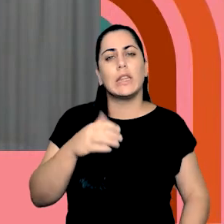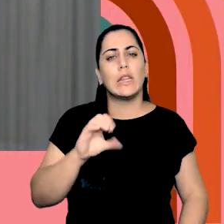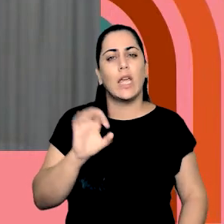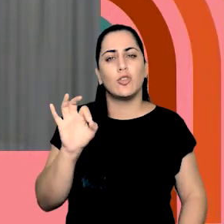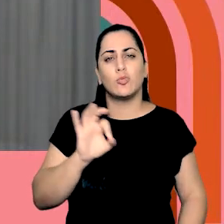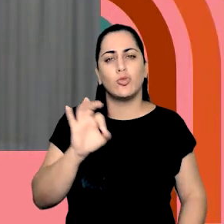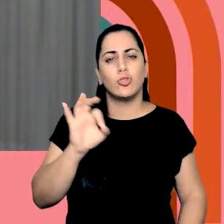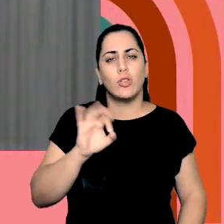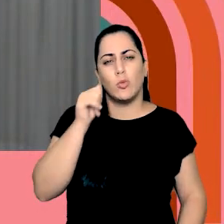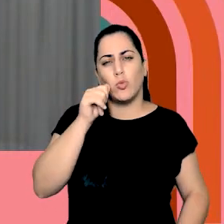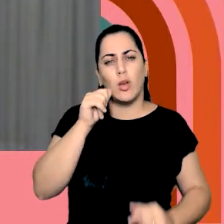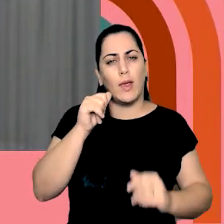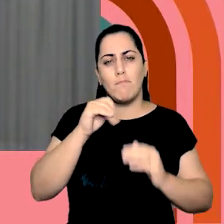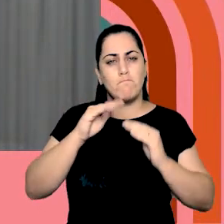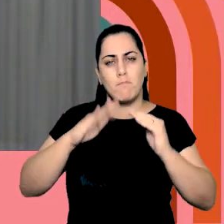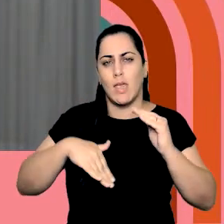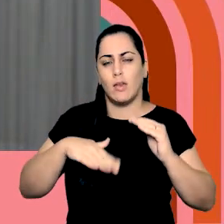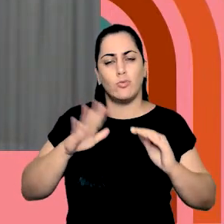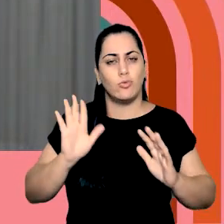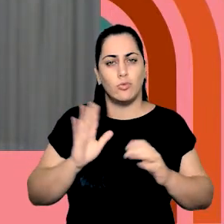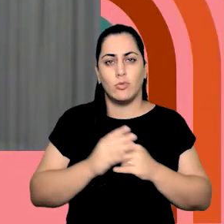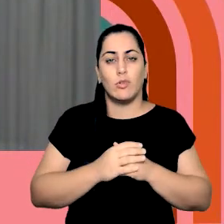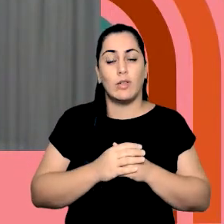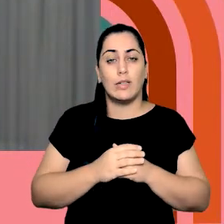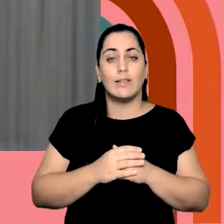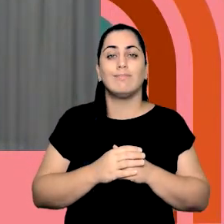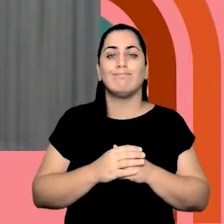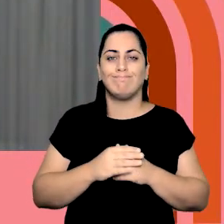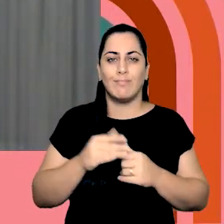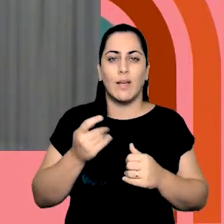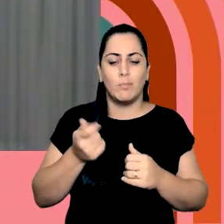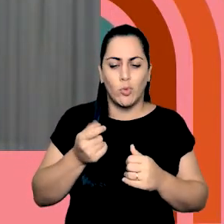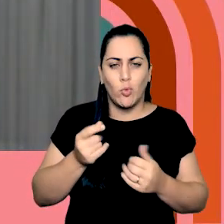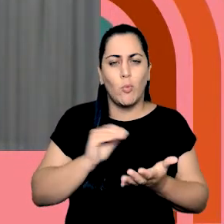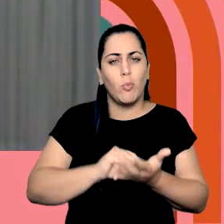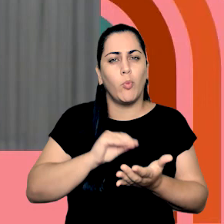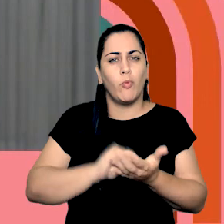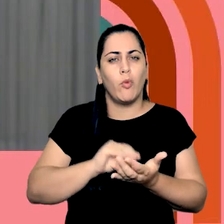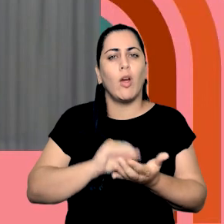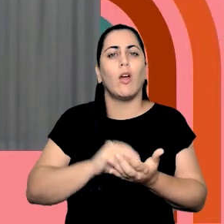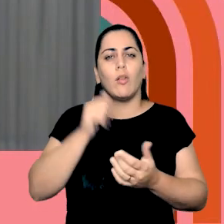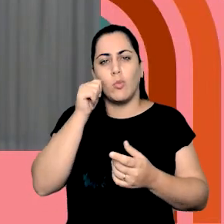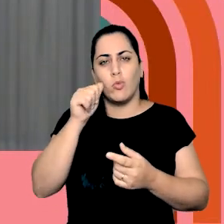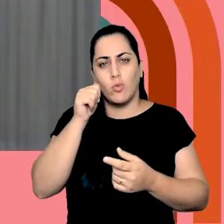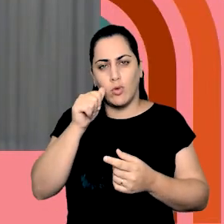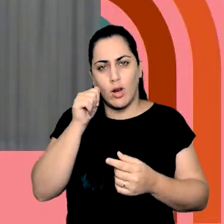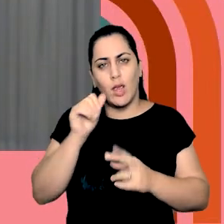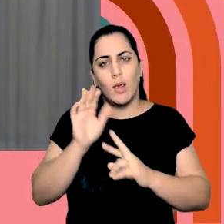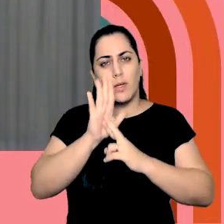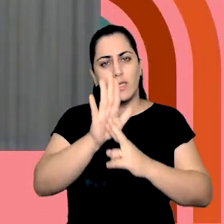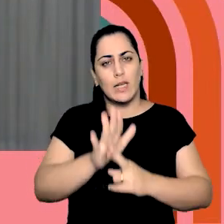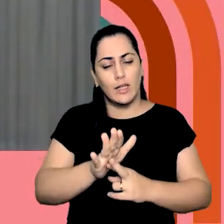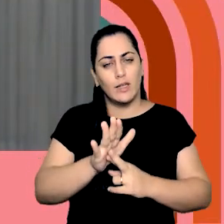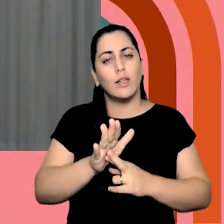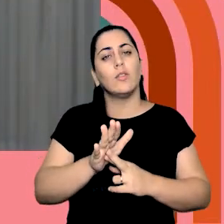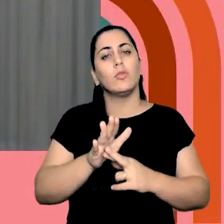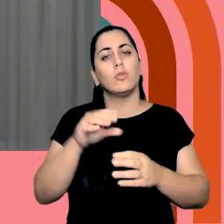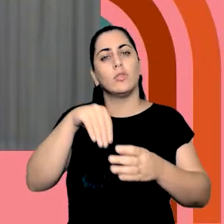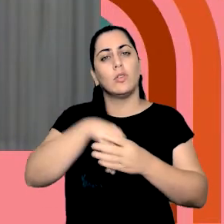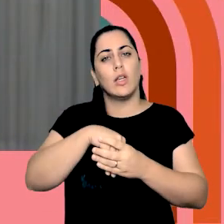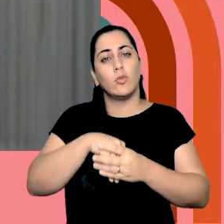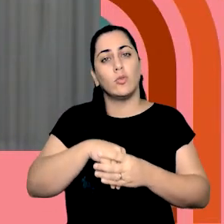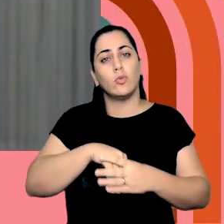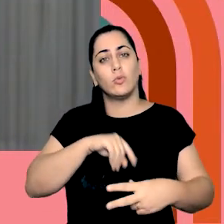mulheres. Então, nós temos uma subrepresentatividade bastante significativa de mulheres